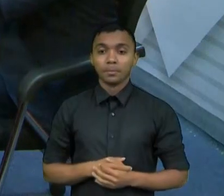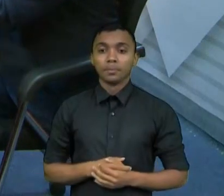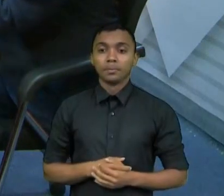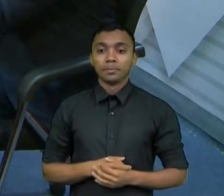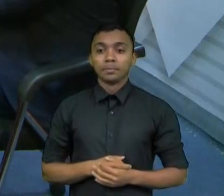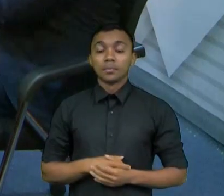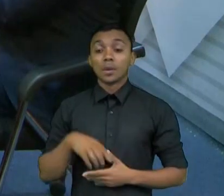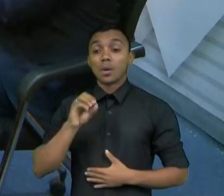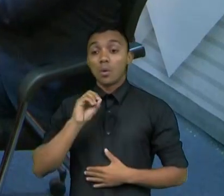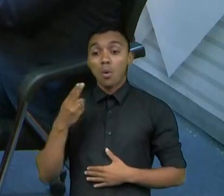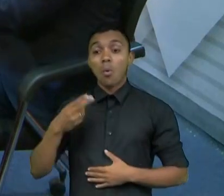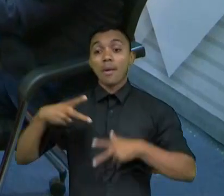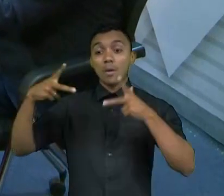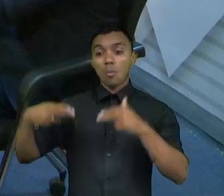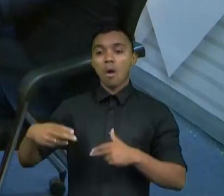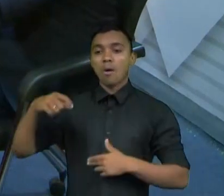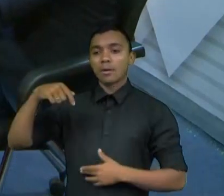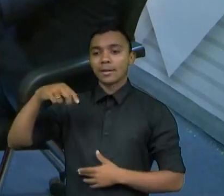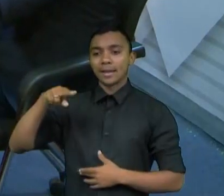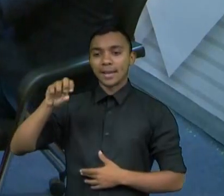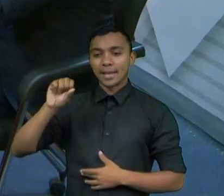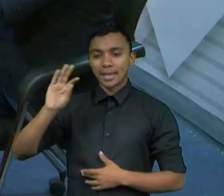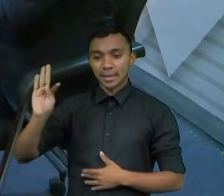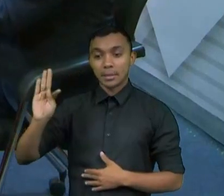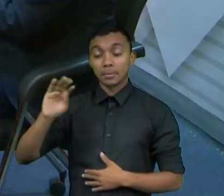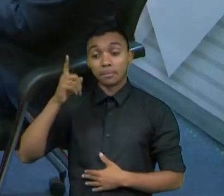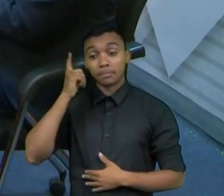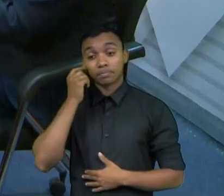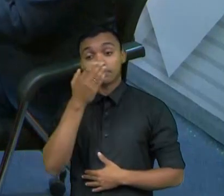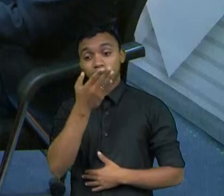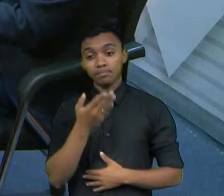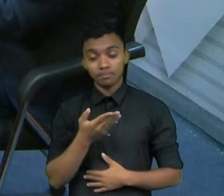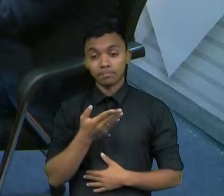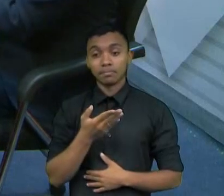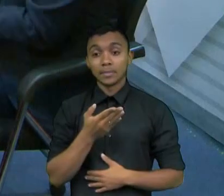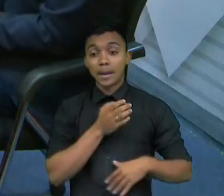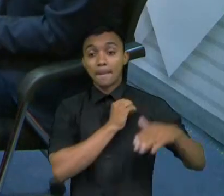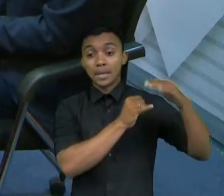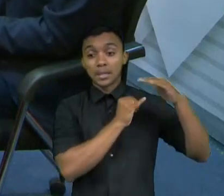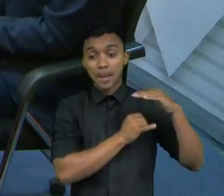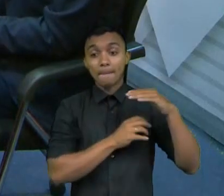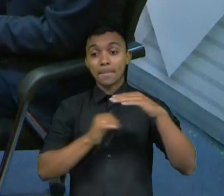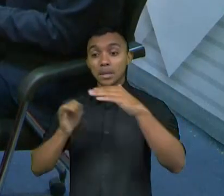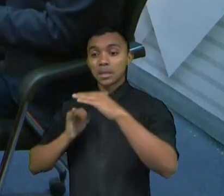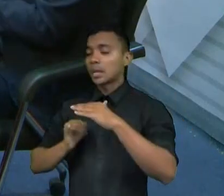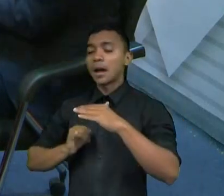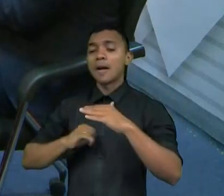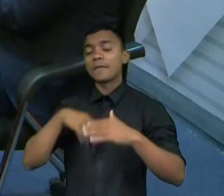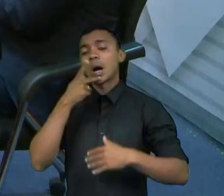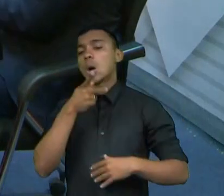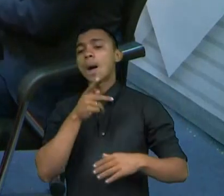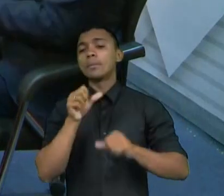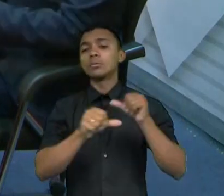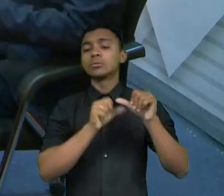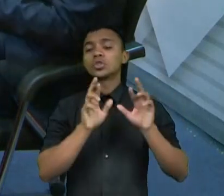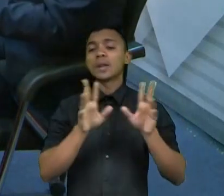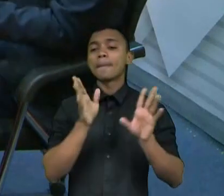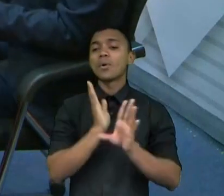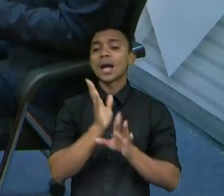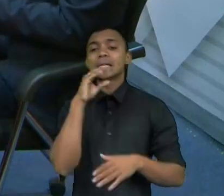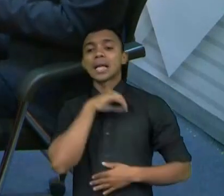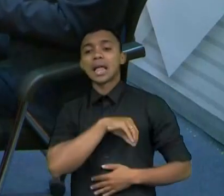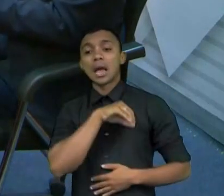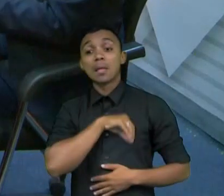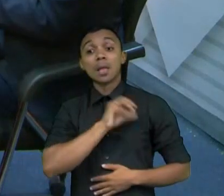ficou igual o resultado da Quest. Ou seja, explicou-se que aquela diferença entre os institutos foi por causa da renda. Mas esse não é o único ponto. Você tem outras